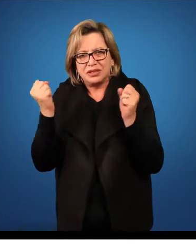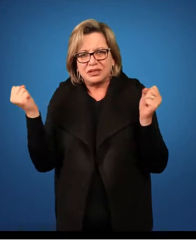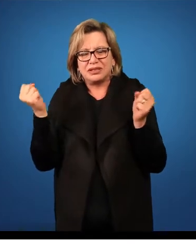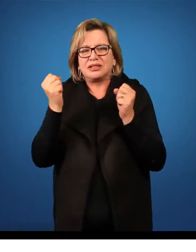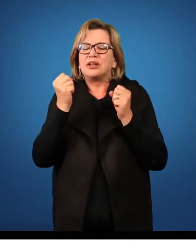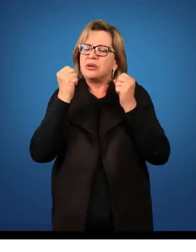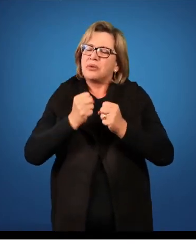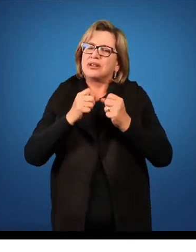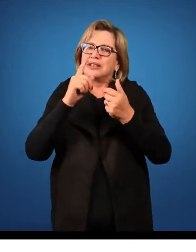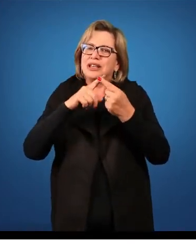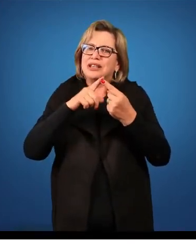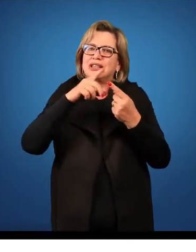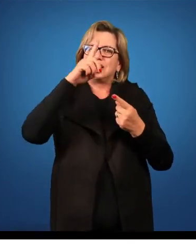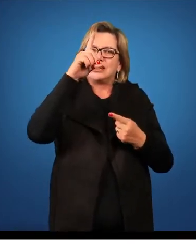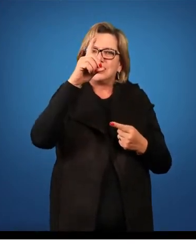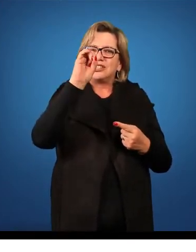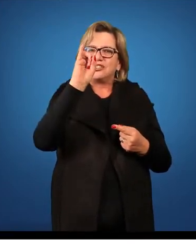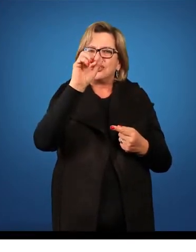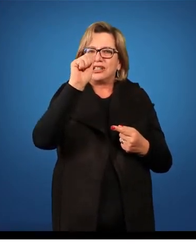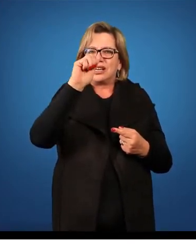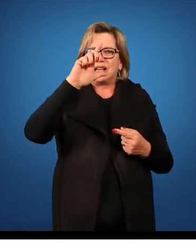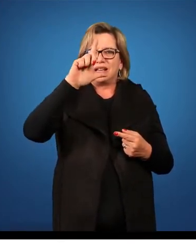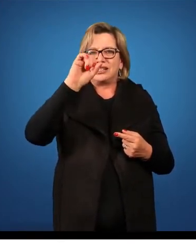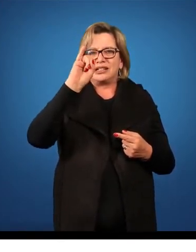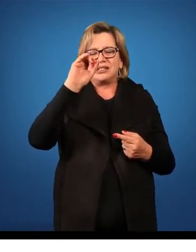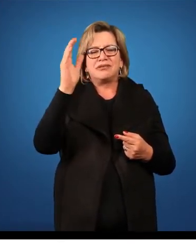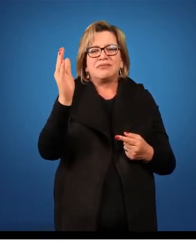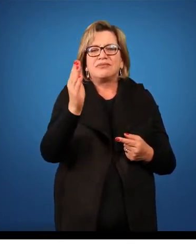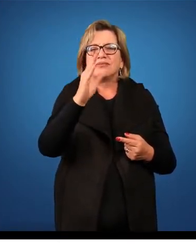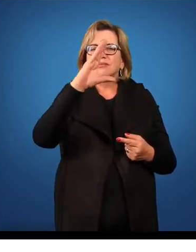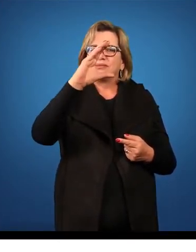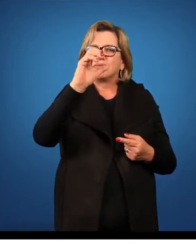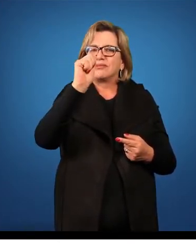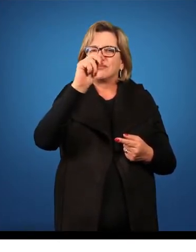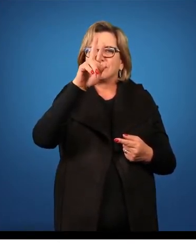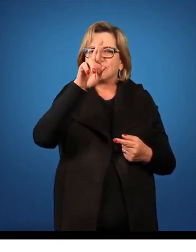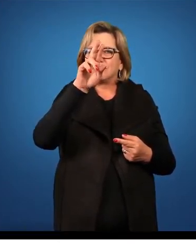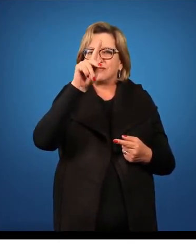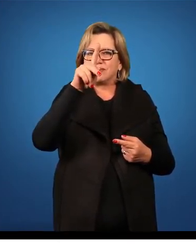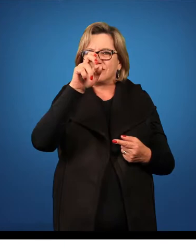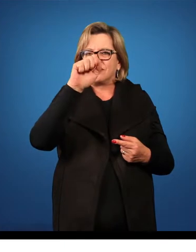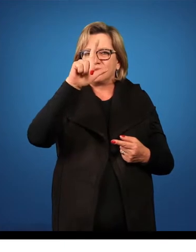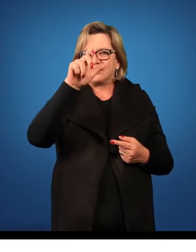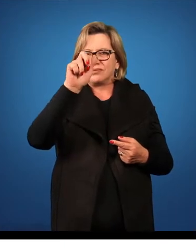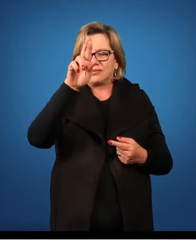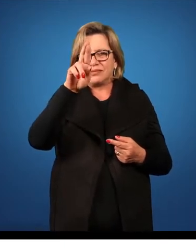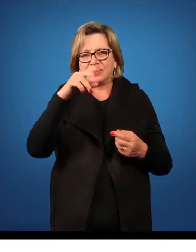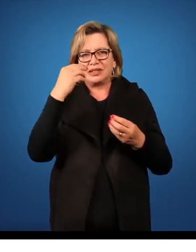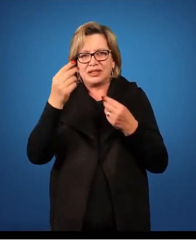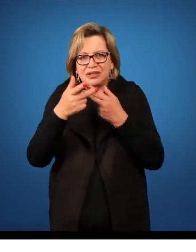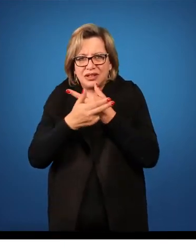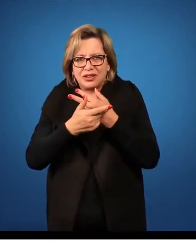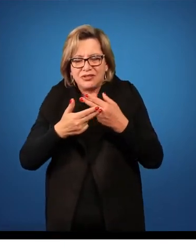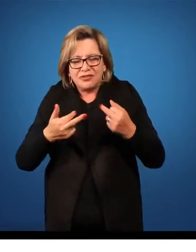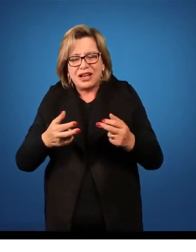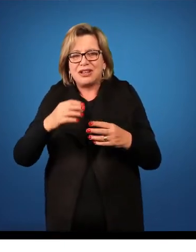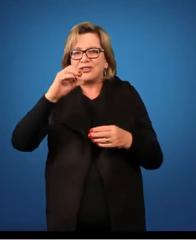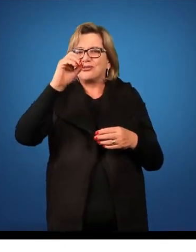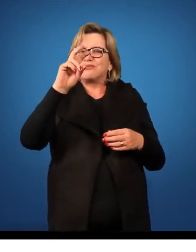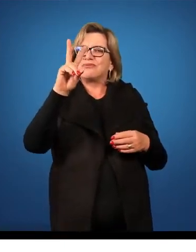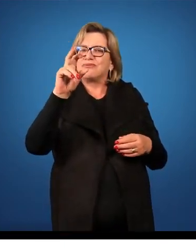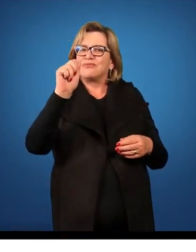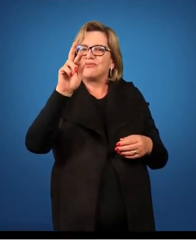carpelar, ou seja, os carpelos da flor, eles não são unidos. Então, a planta tem vários ovários